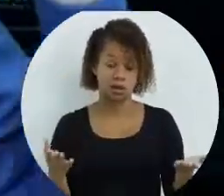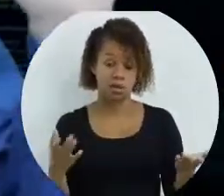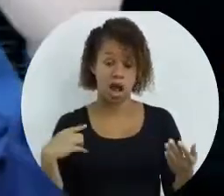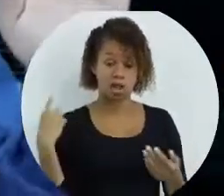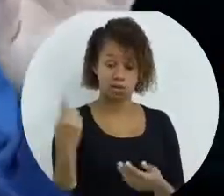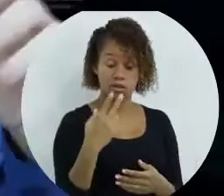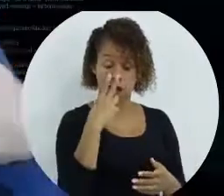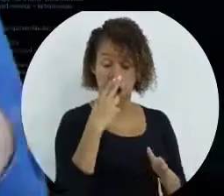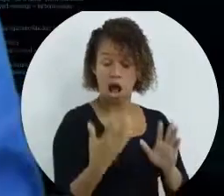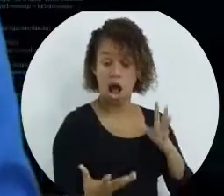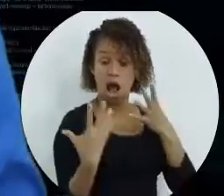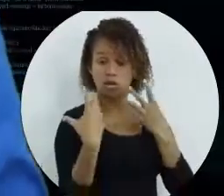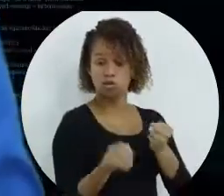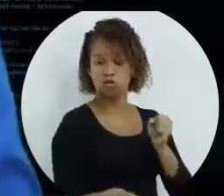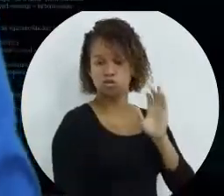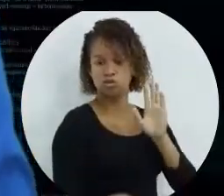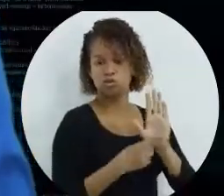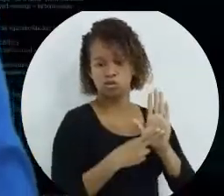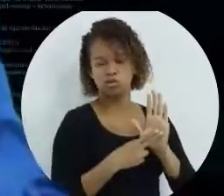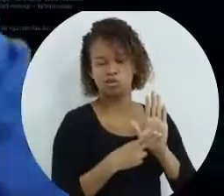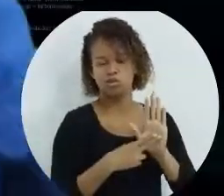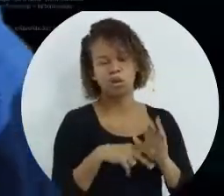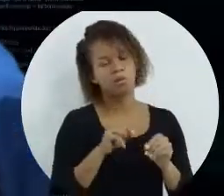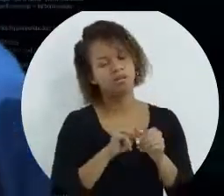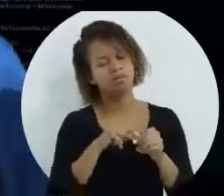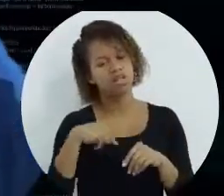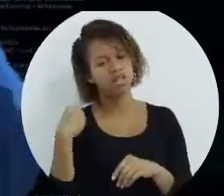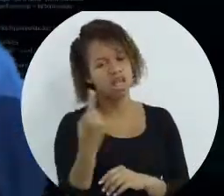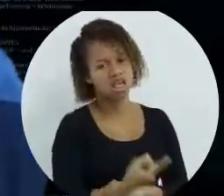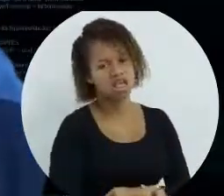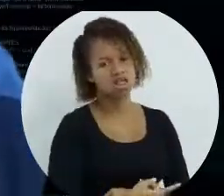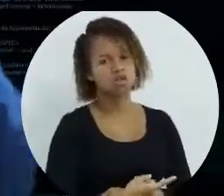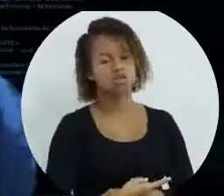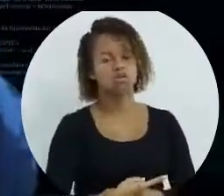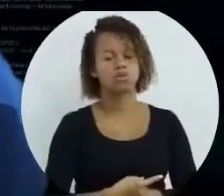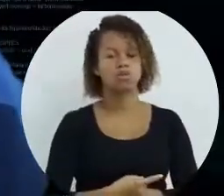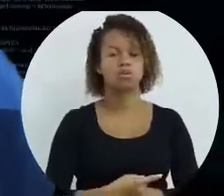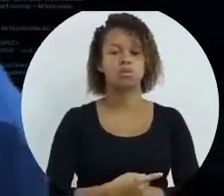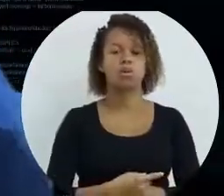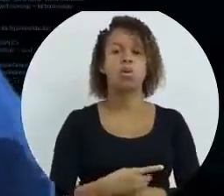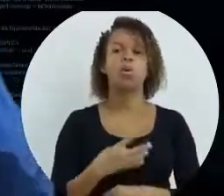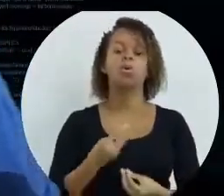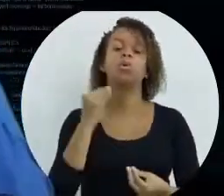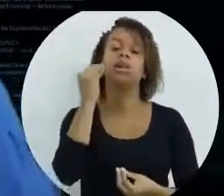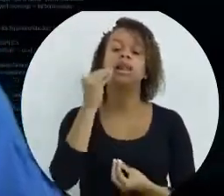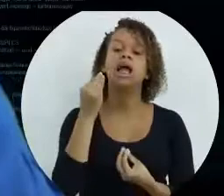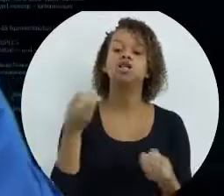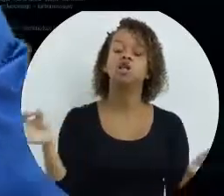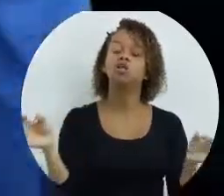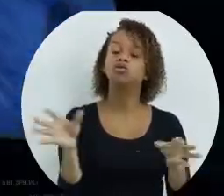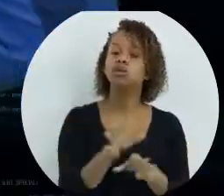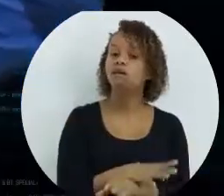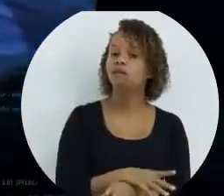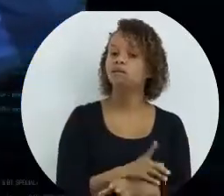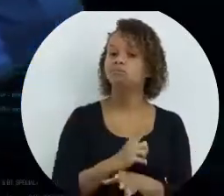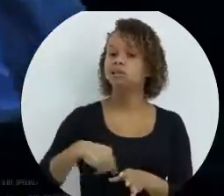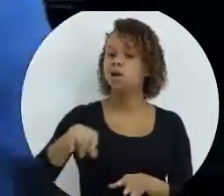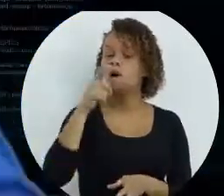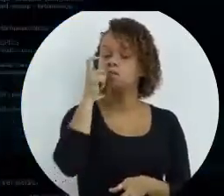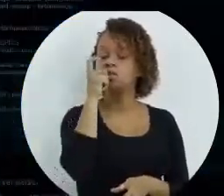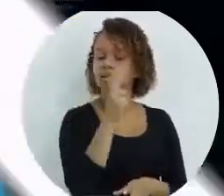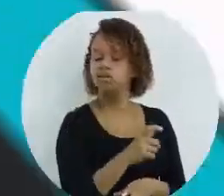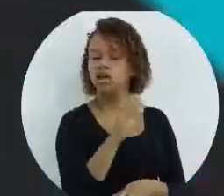a gente já está assumindo isso. Para a gente não ter que fazer isso, temos o do while, onde o teste é no final. Então,